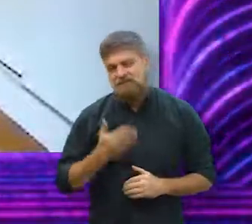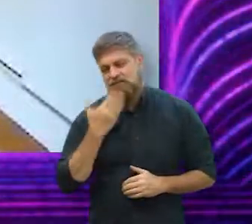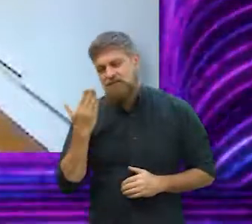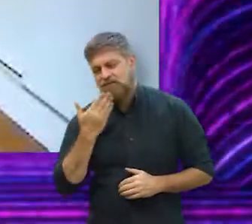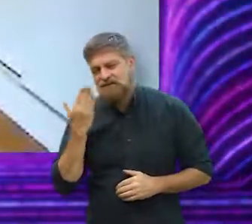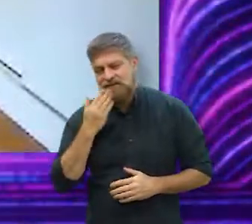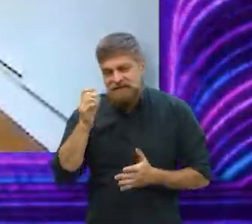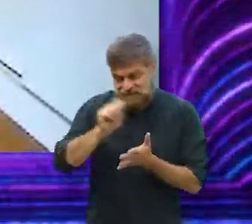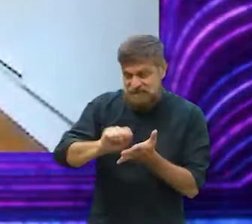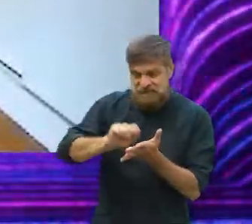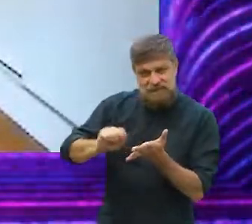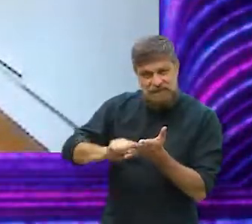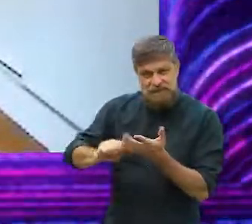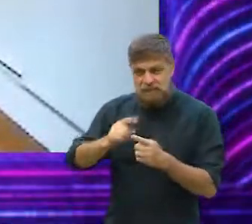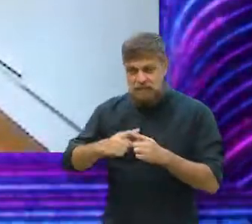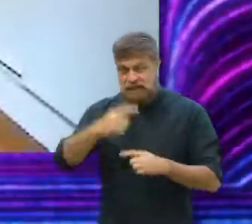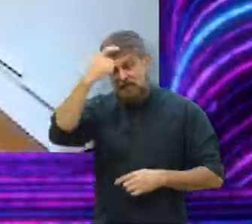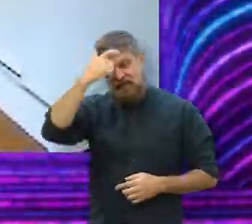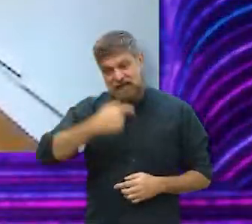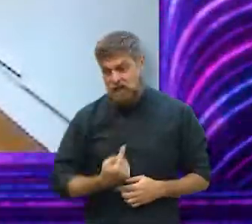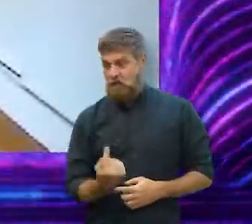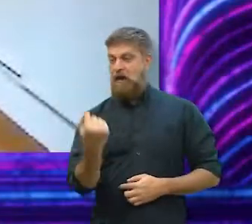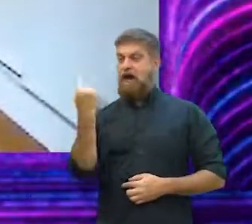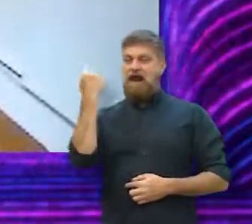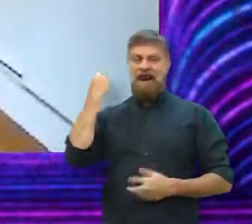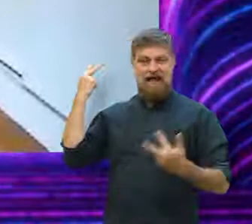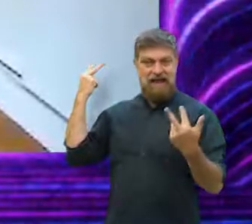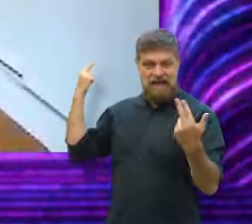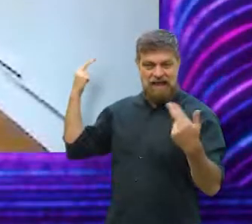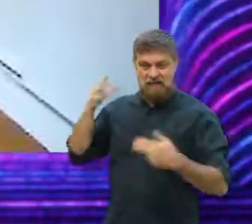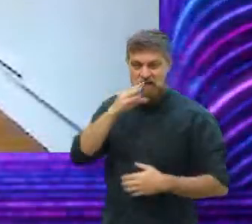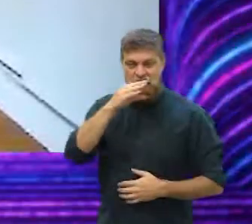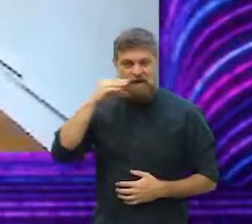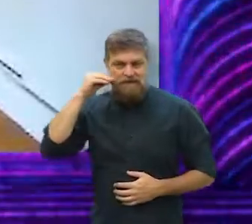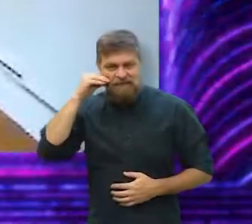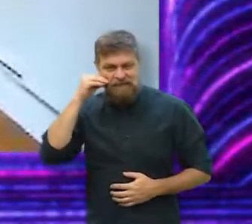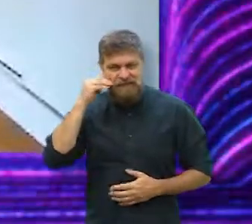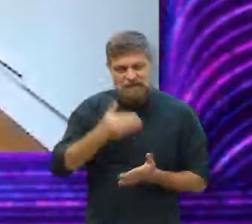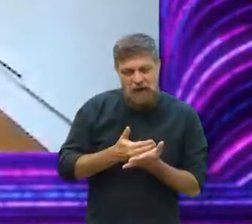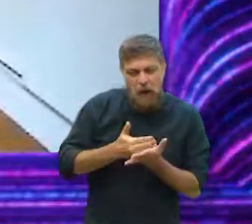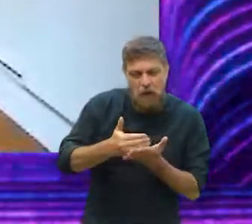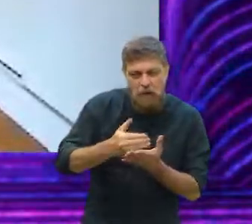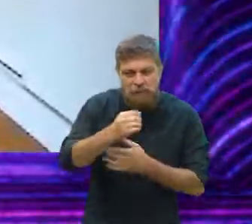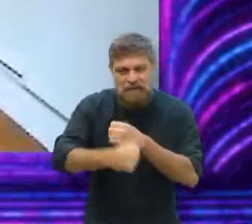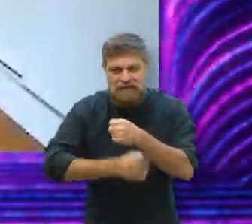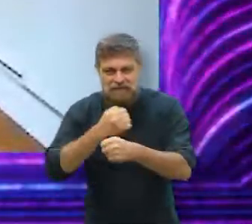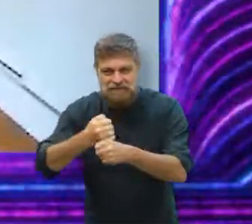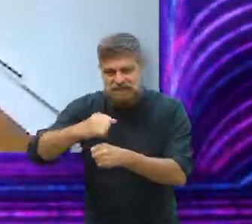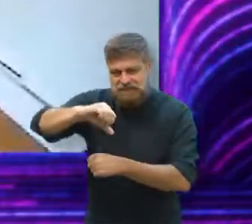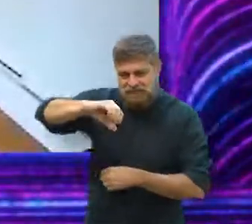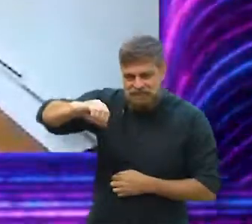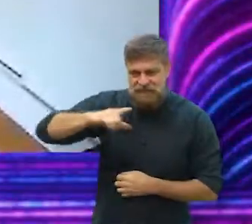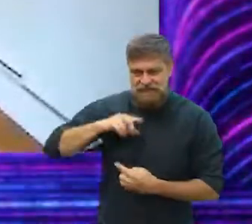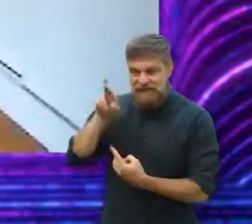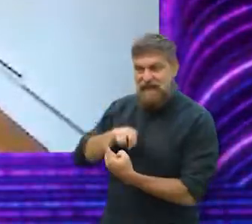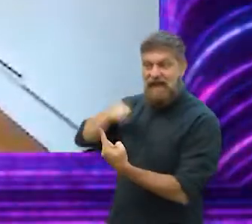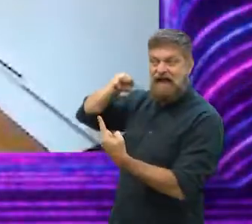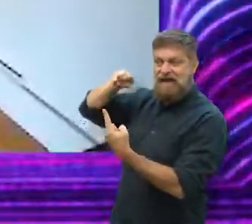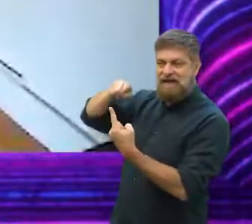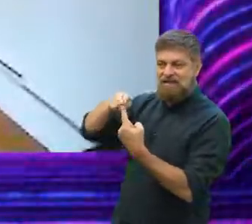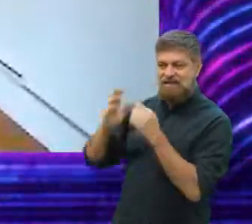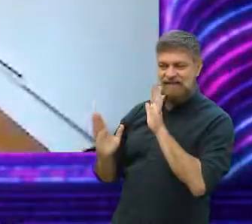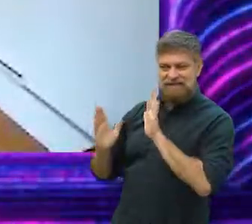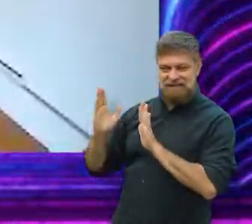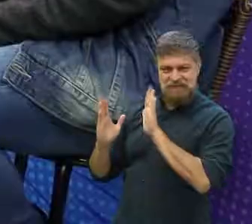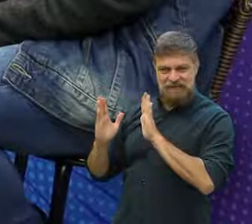Foi fácil pra mim escrever um pouco isso, porque eu sou uma adolescente do final dos anos 80, começo dos anos 90. O livro tem muita referência de época.